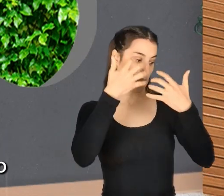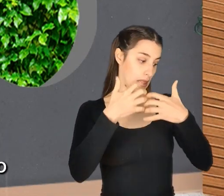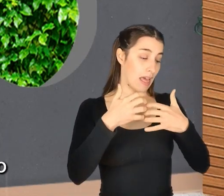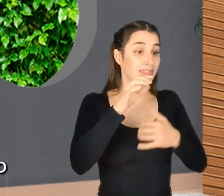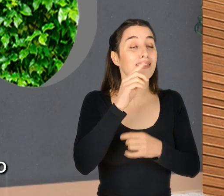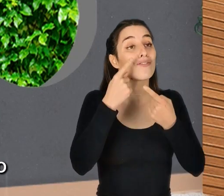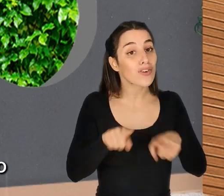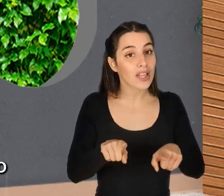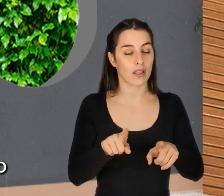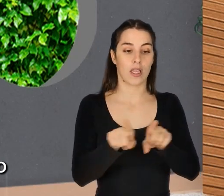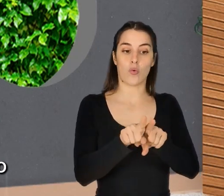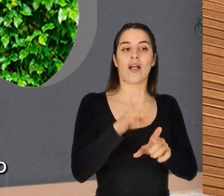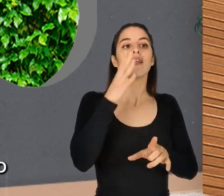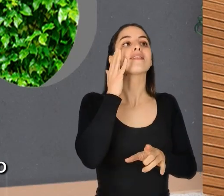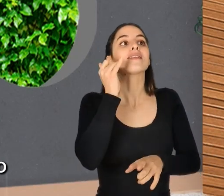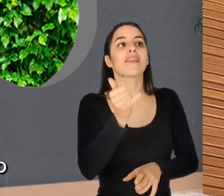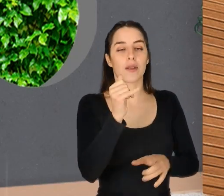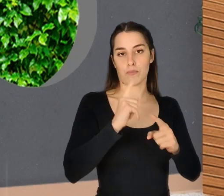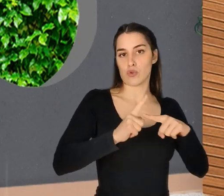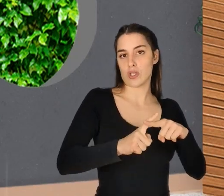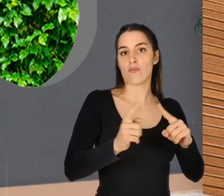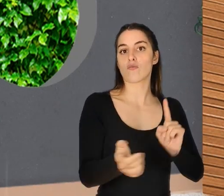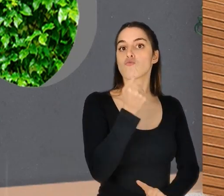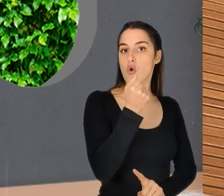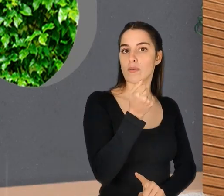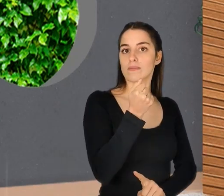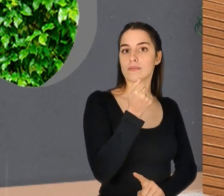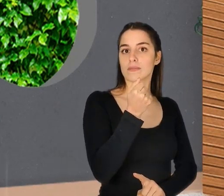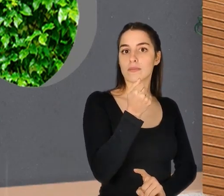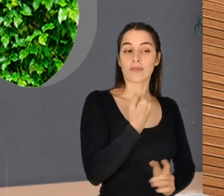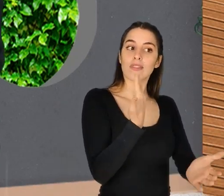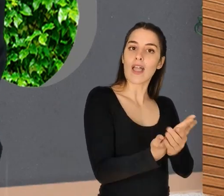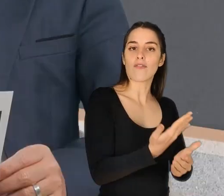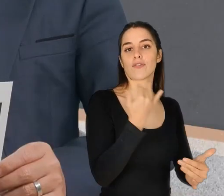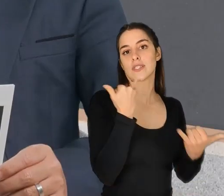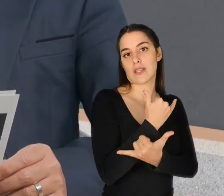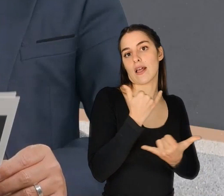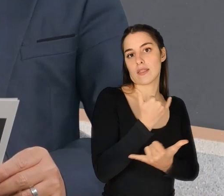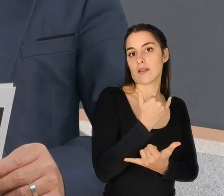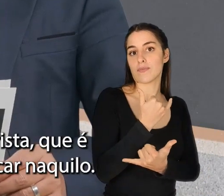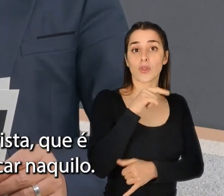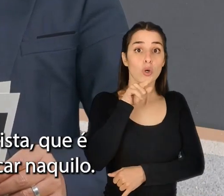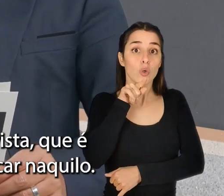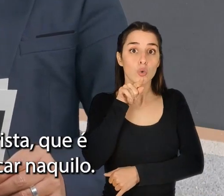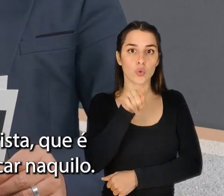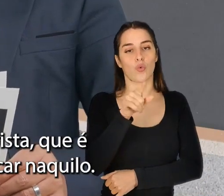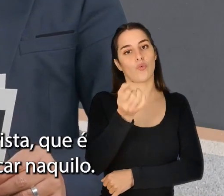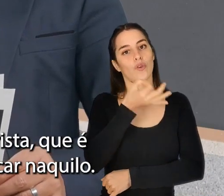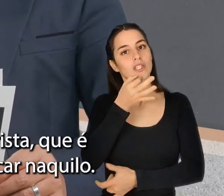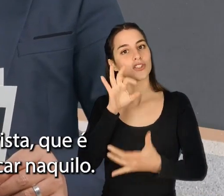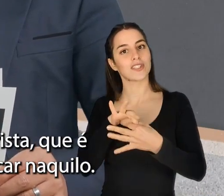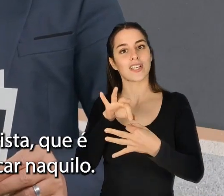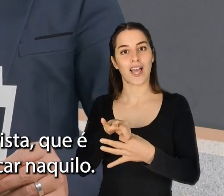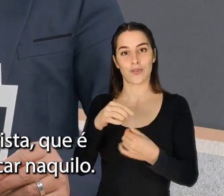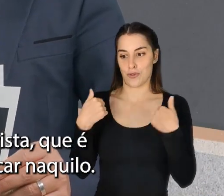e uma atitude em busca do positivo e, em consequência, a tua felicidade. Não é? Eu acabaste de escrever a